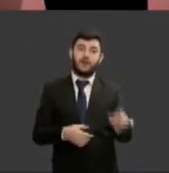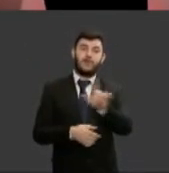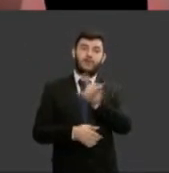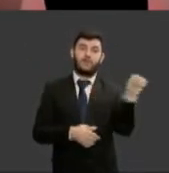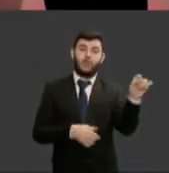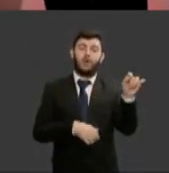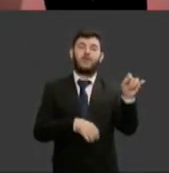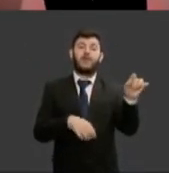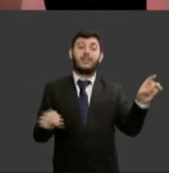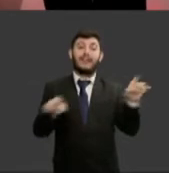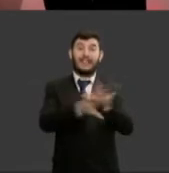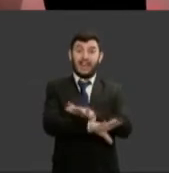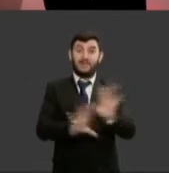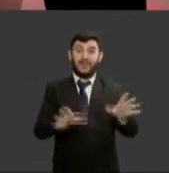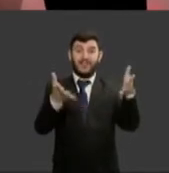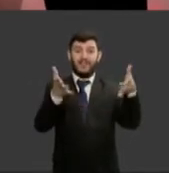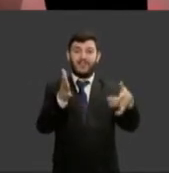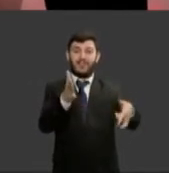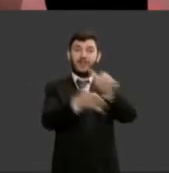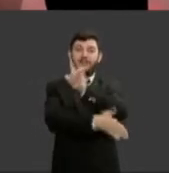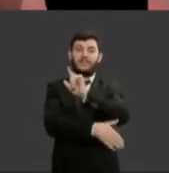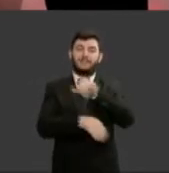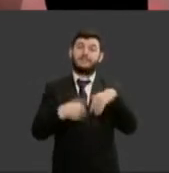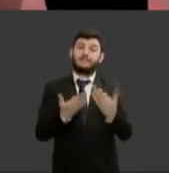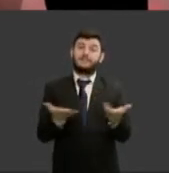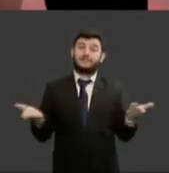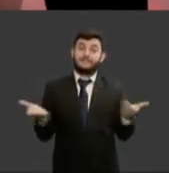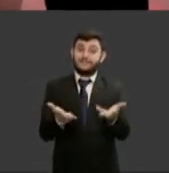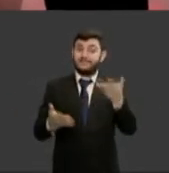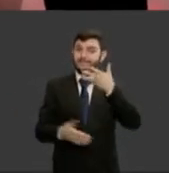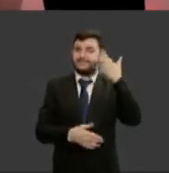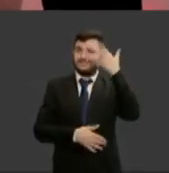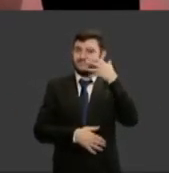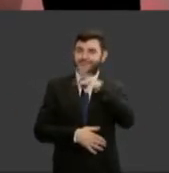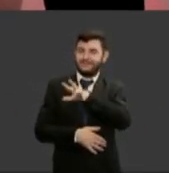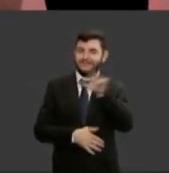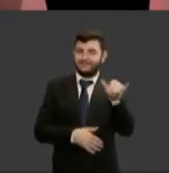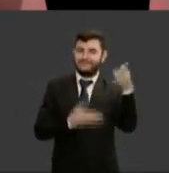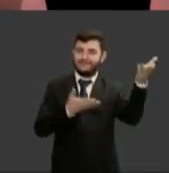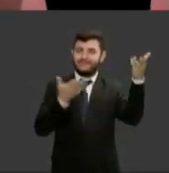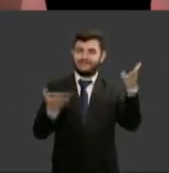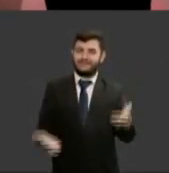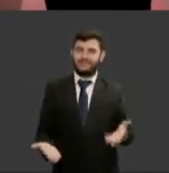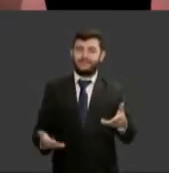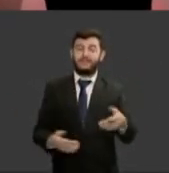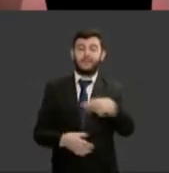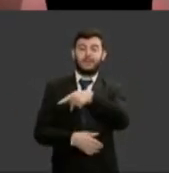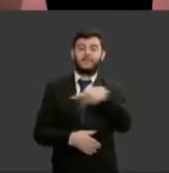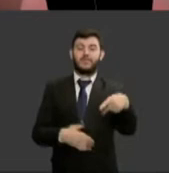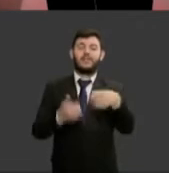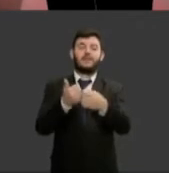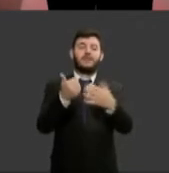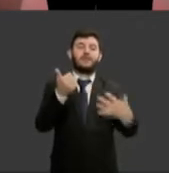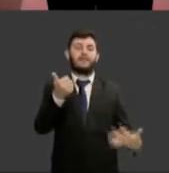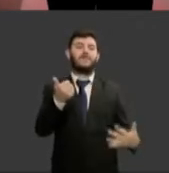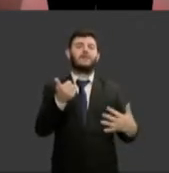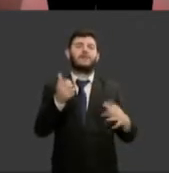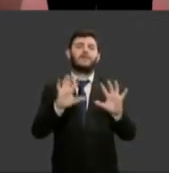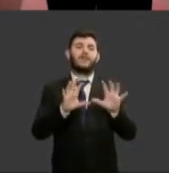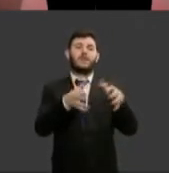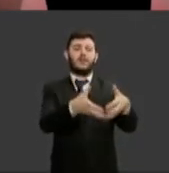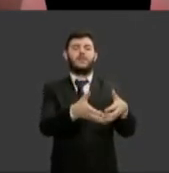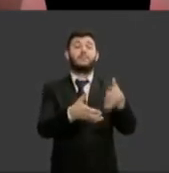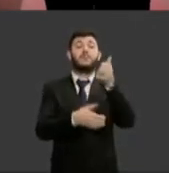antes do término do nosso evento agora para fazer uso da palavra convidamos a vice-presidente da comissão